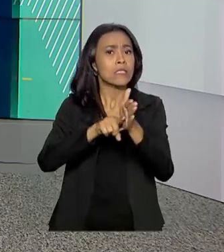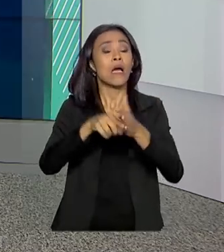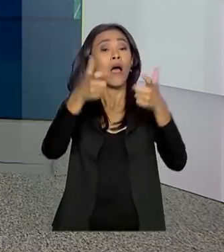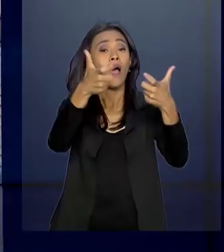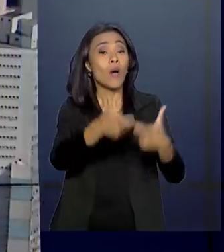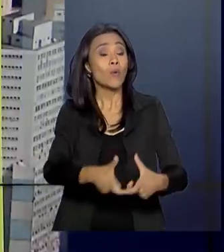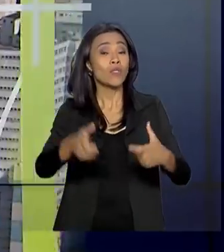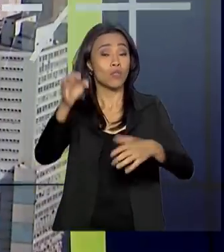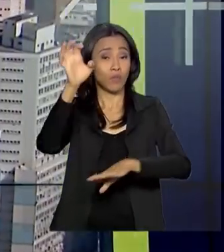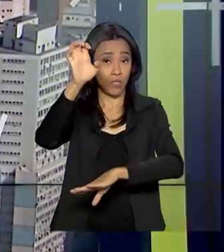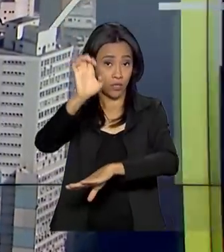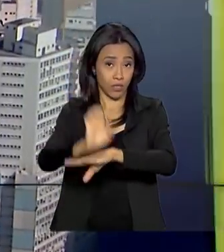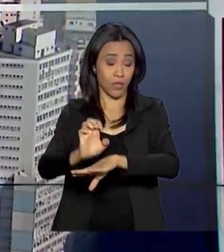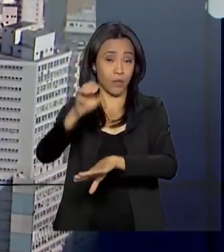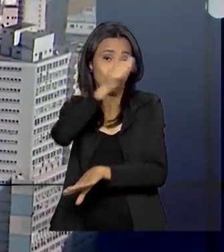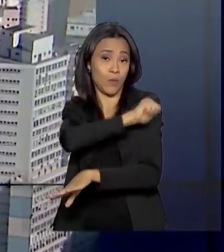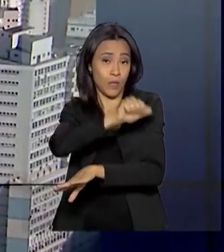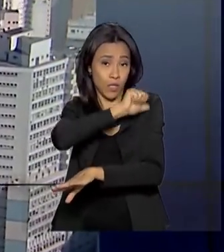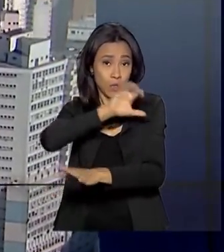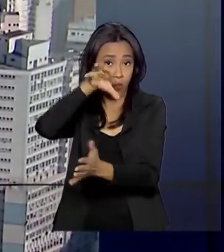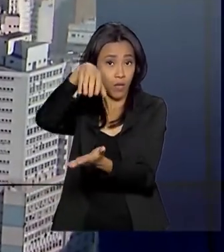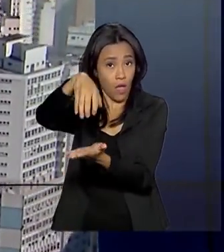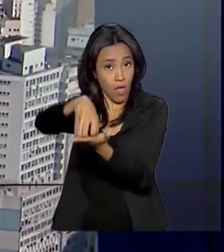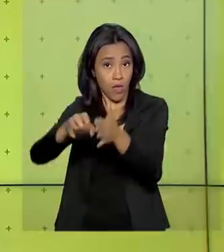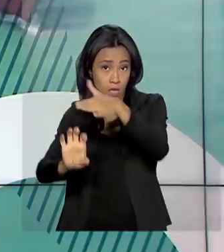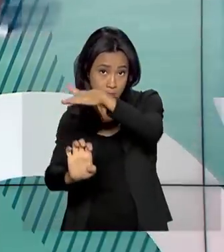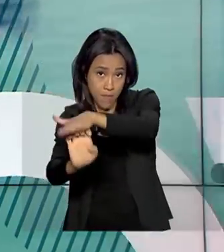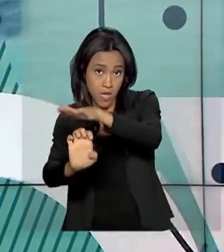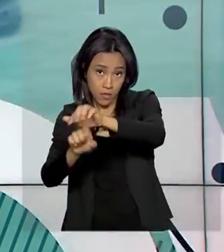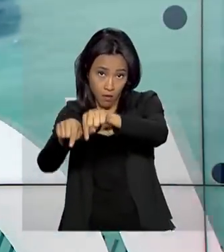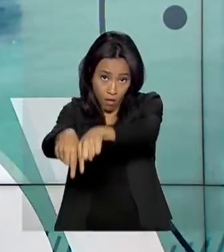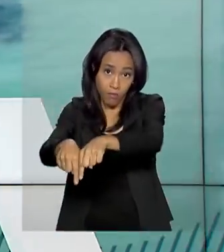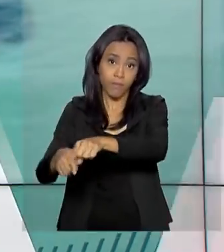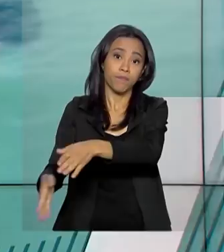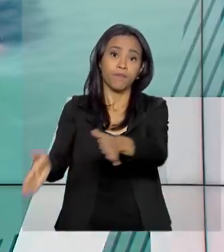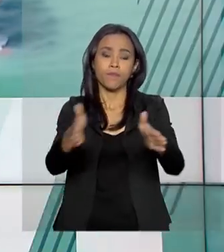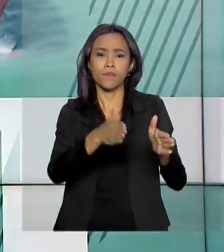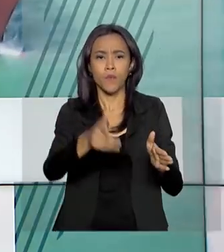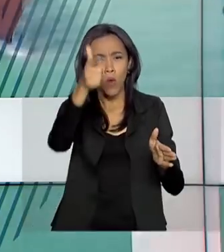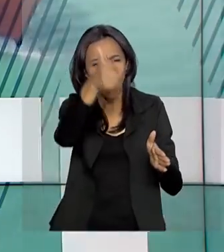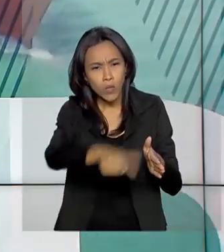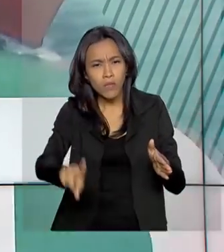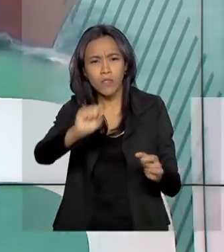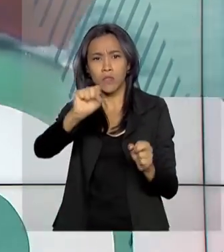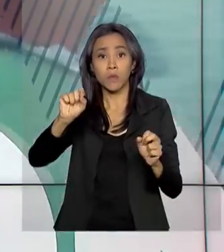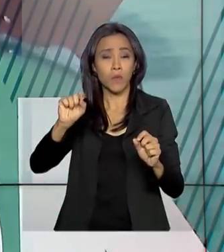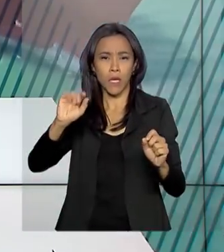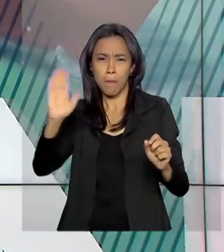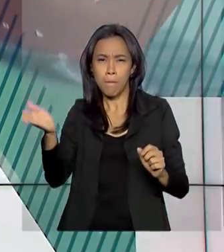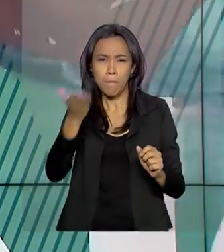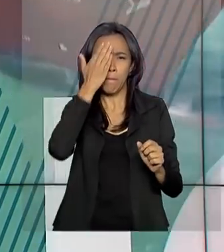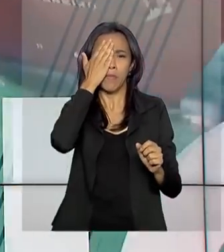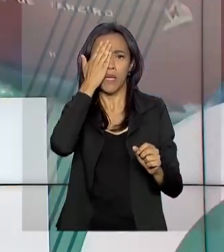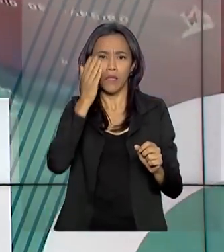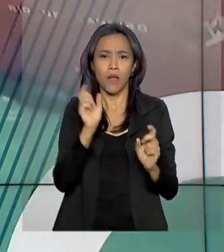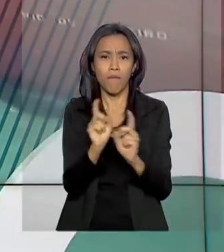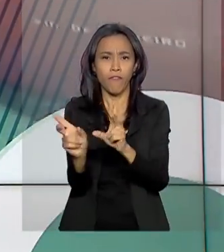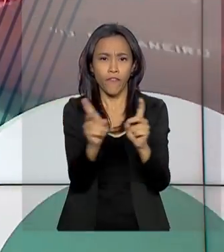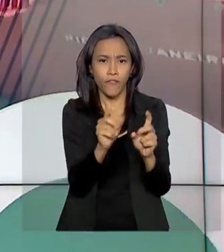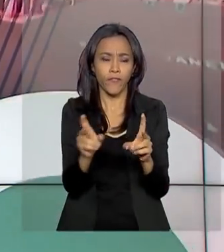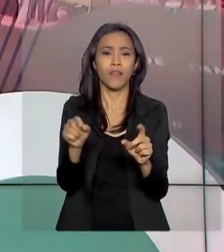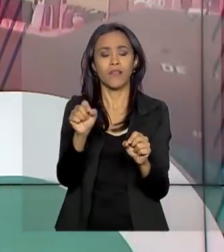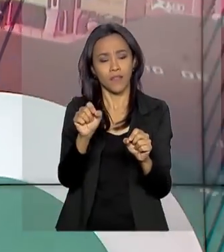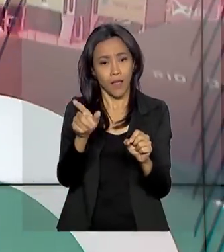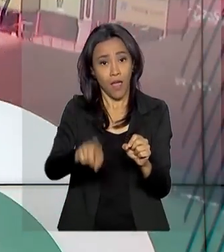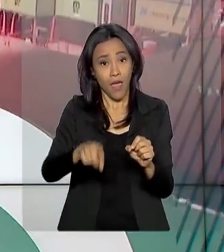Janeiro. E mais uma operação de hoje. Desta vez, o cerco foi fechado contra a pirataria digital. É a Operação